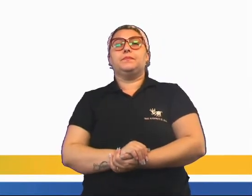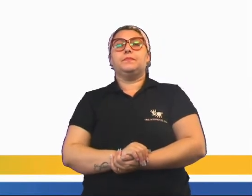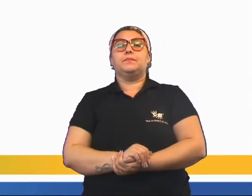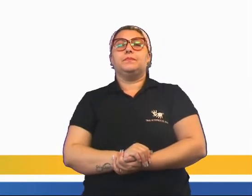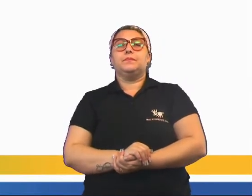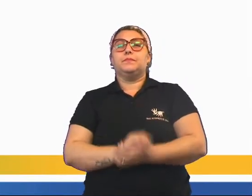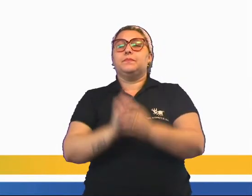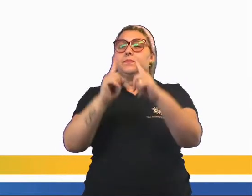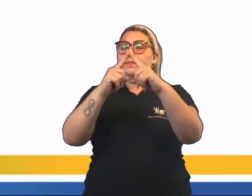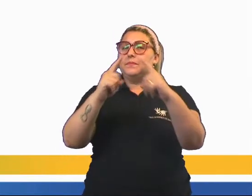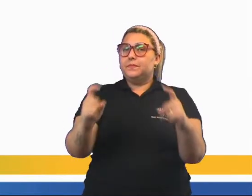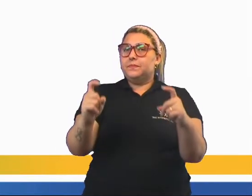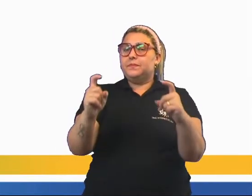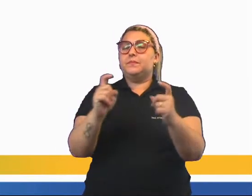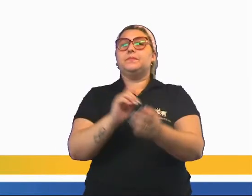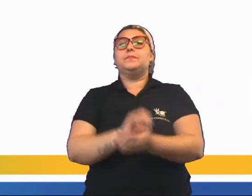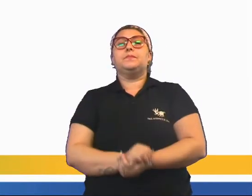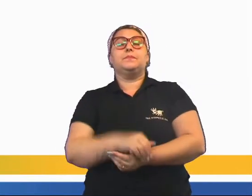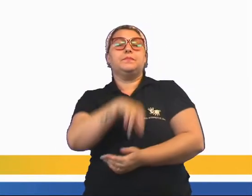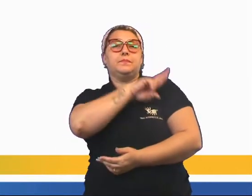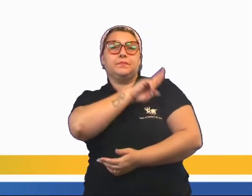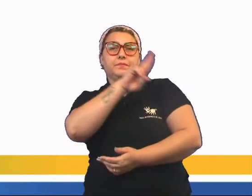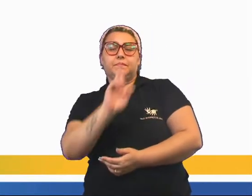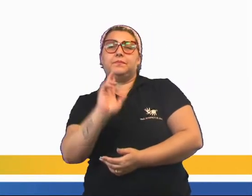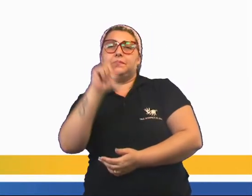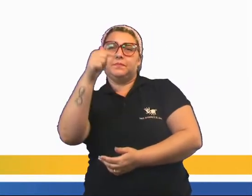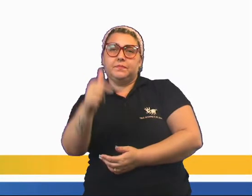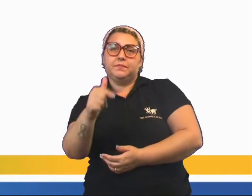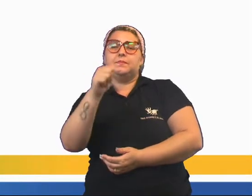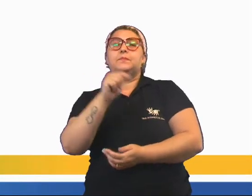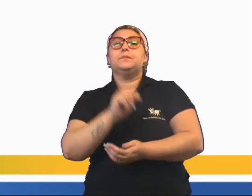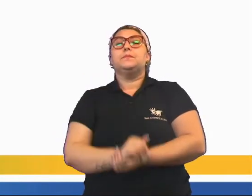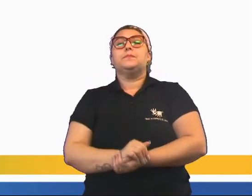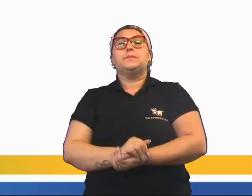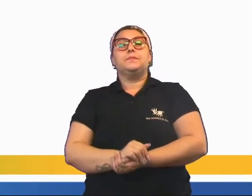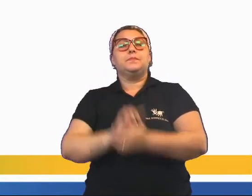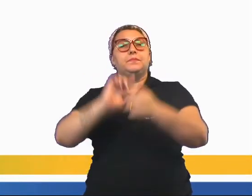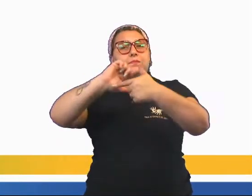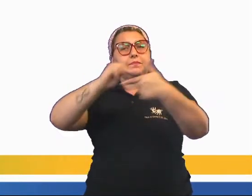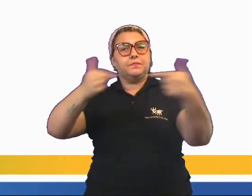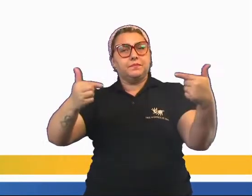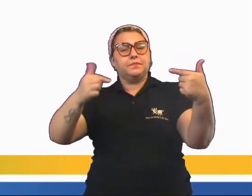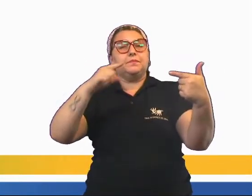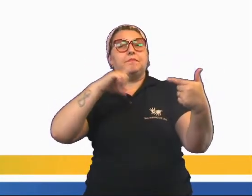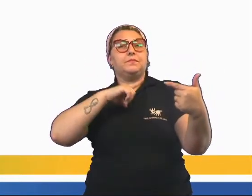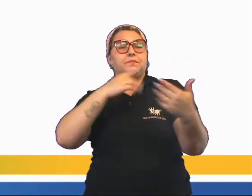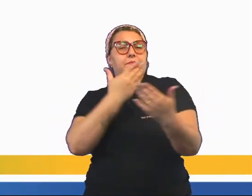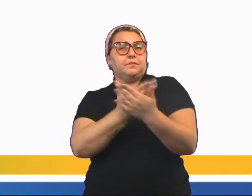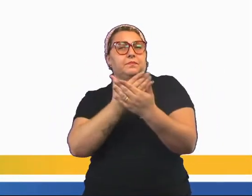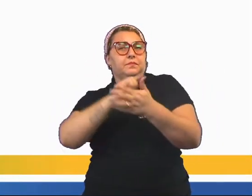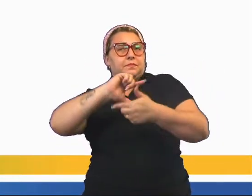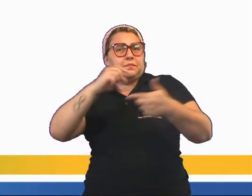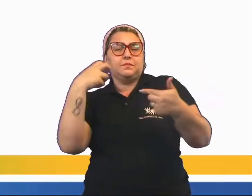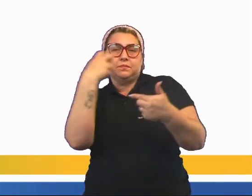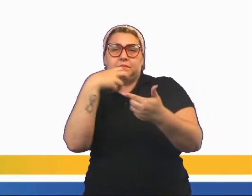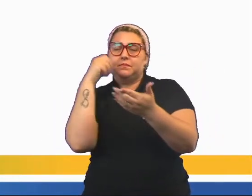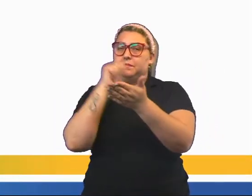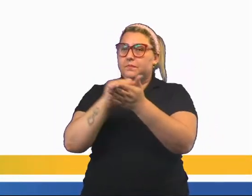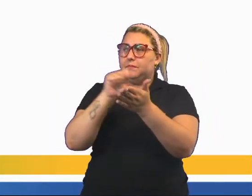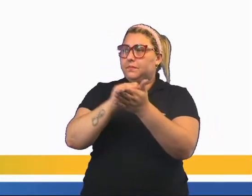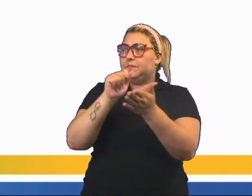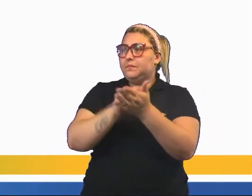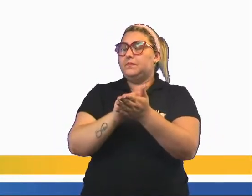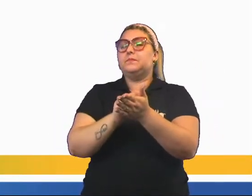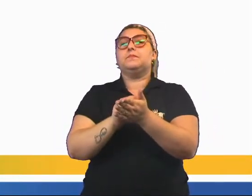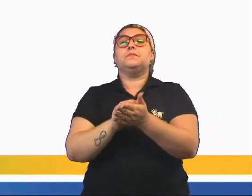científicos. E os compêndios da religião são outros, são doutrinários. A gente teve uma aula falando de tradição oral, tradição escrita.